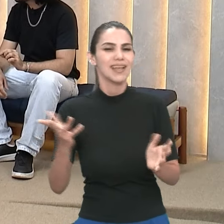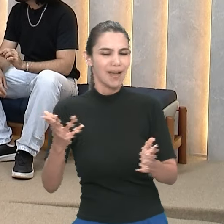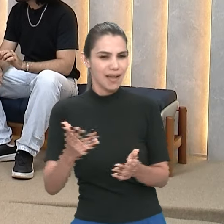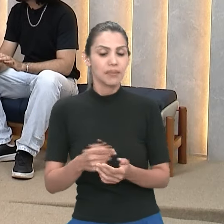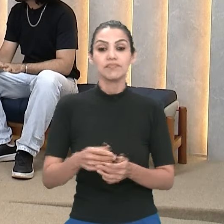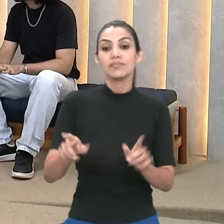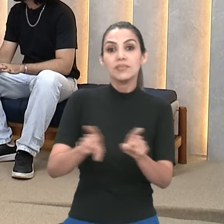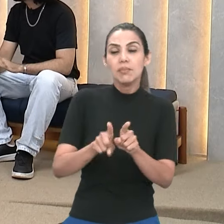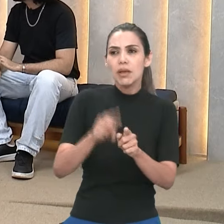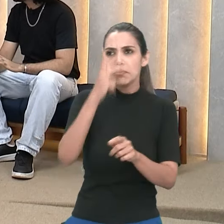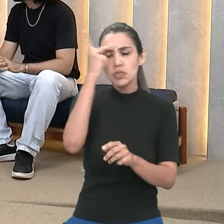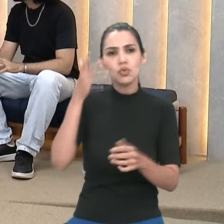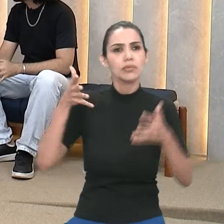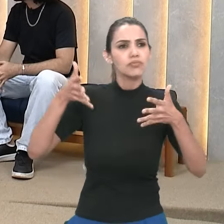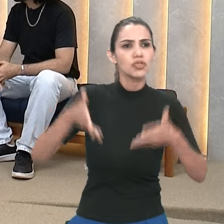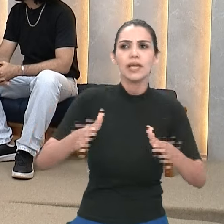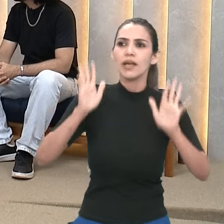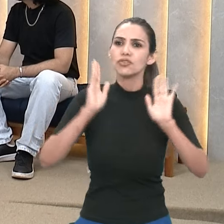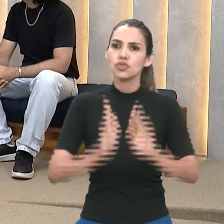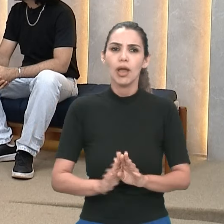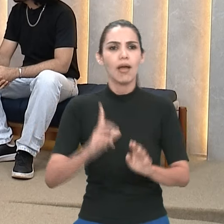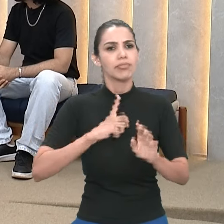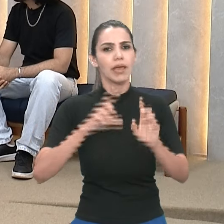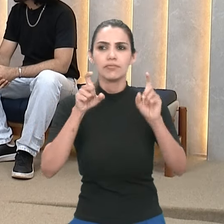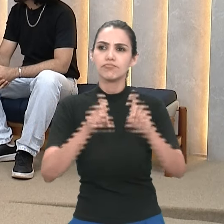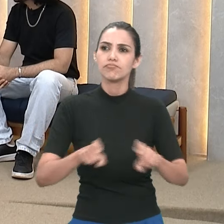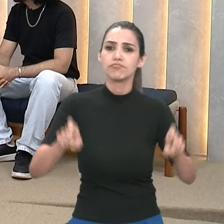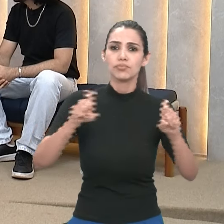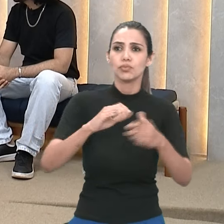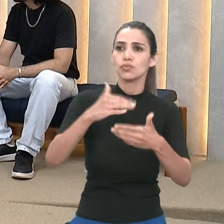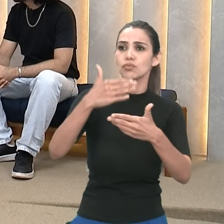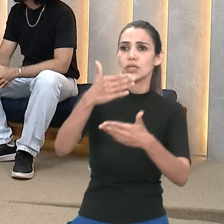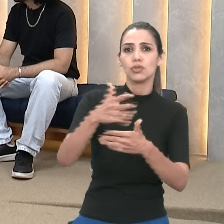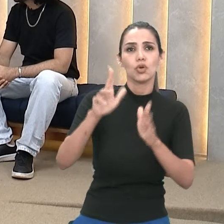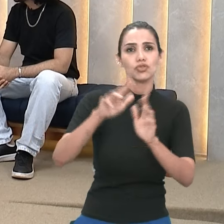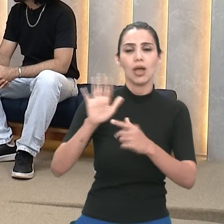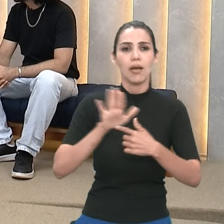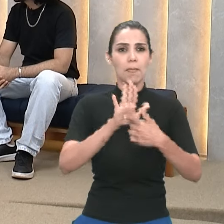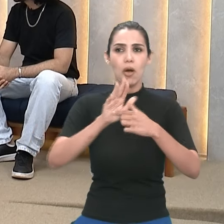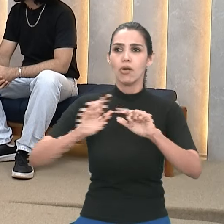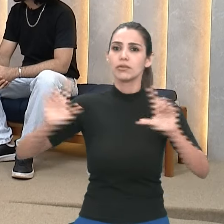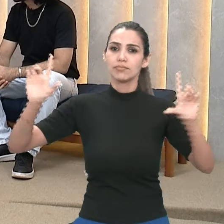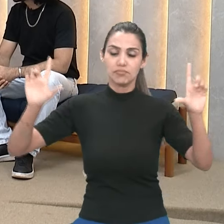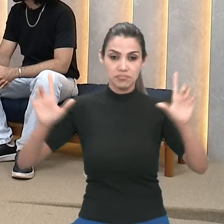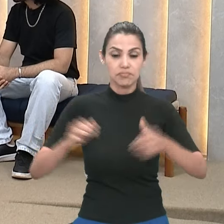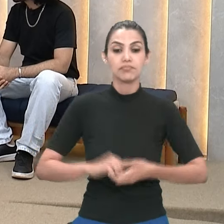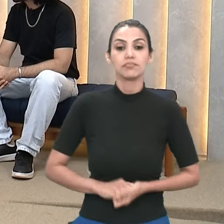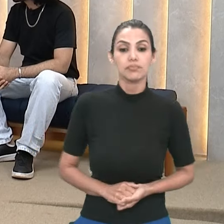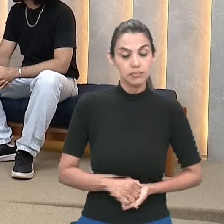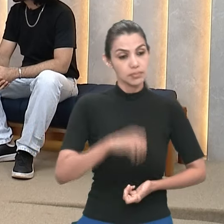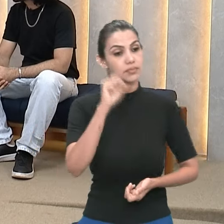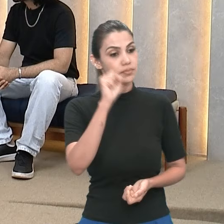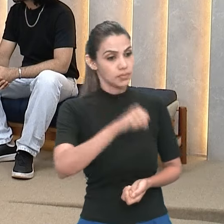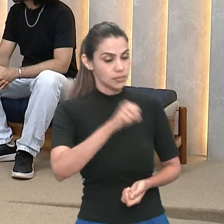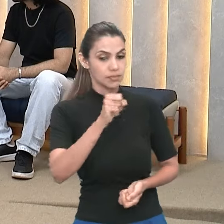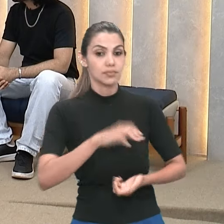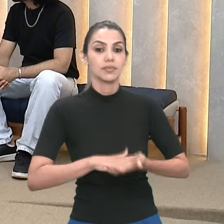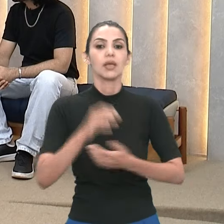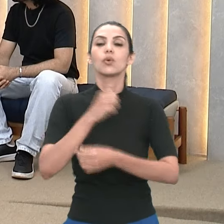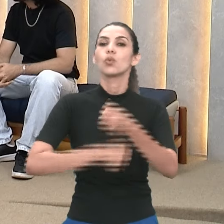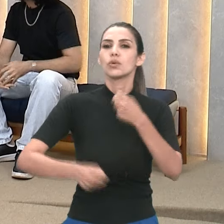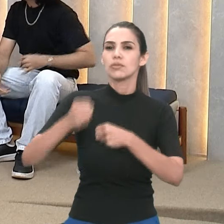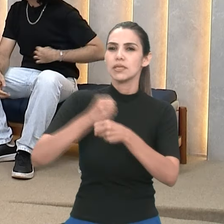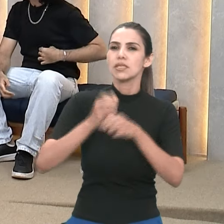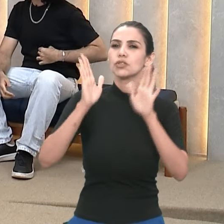chega, liga a tela, tem o computador ali conectado, facilita a vida, né? Isso mesmo. Desde o ano passado, nós